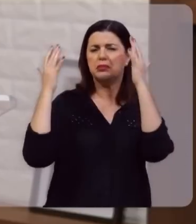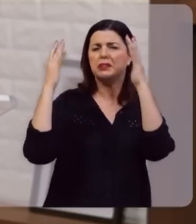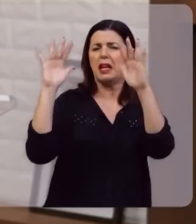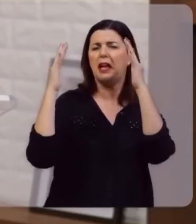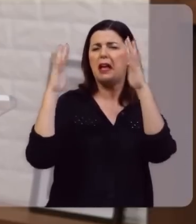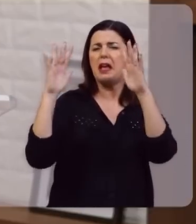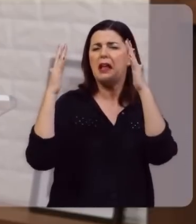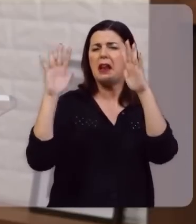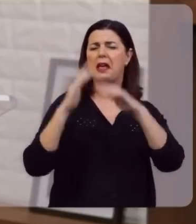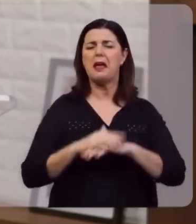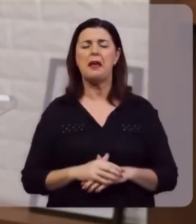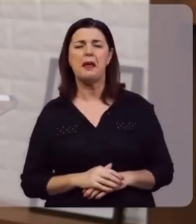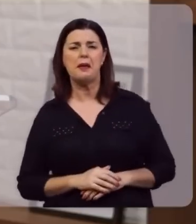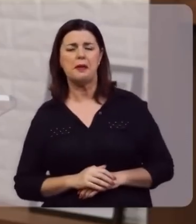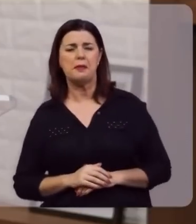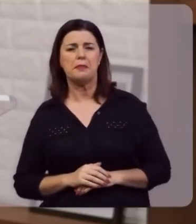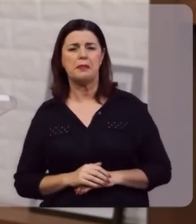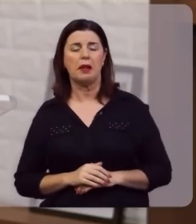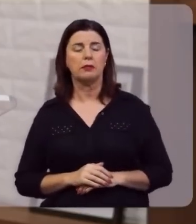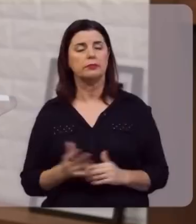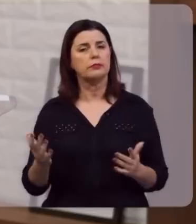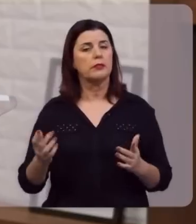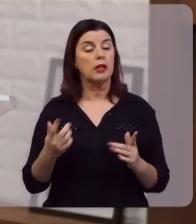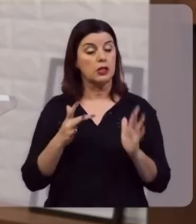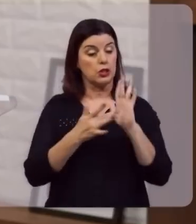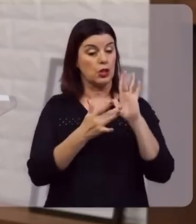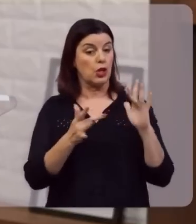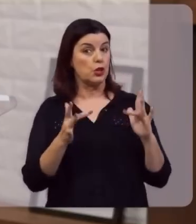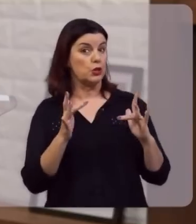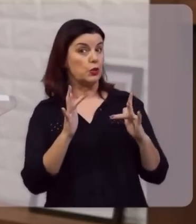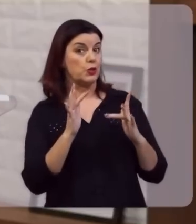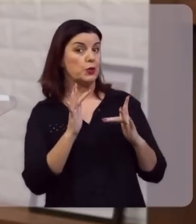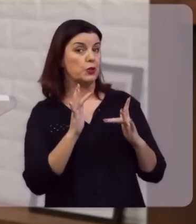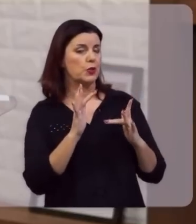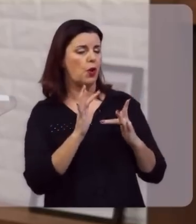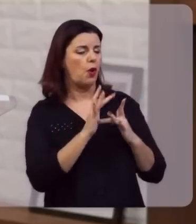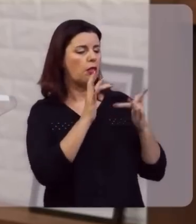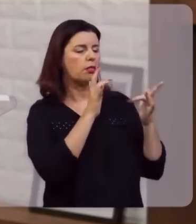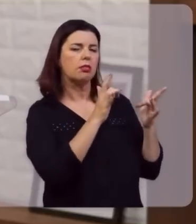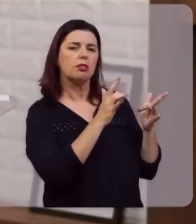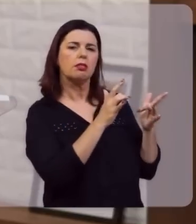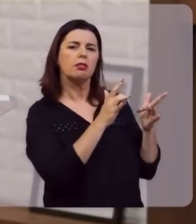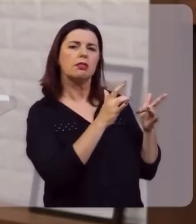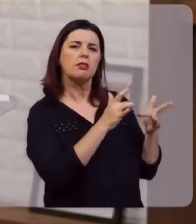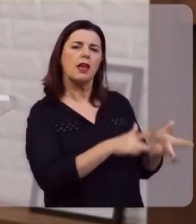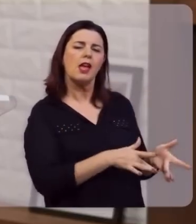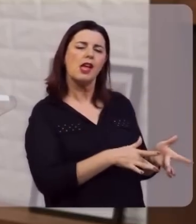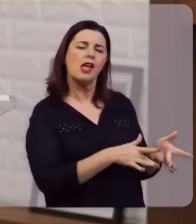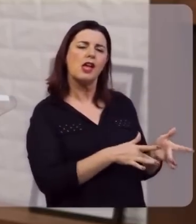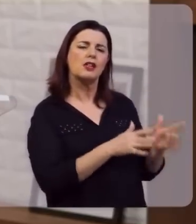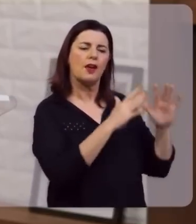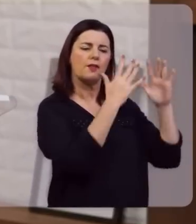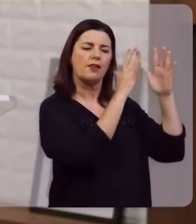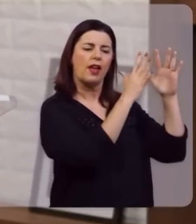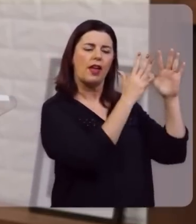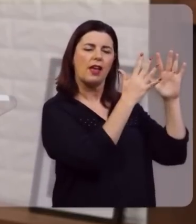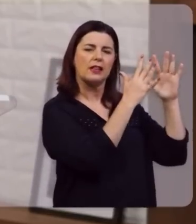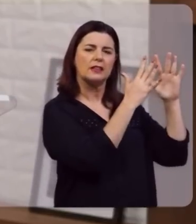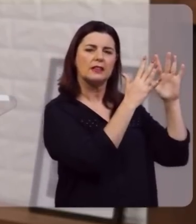e festejam. Entretanto Jesus deixa os festejos,